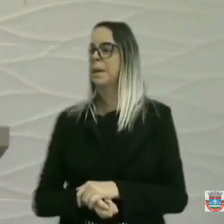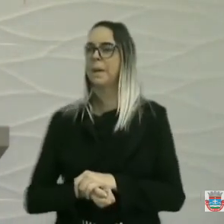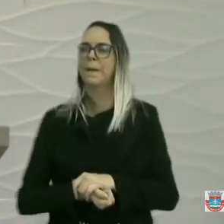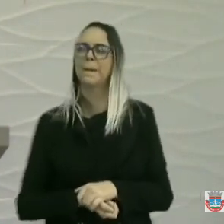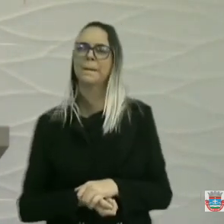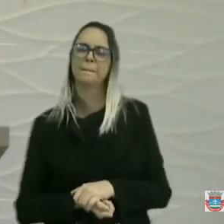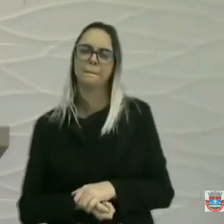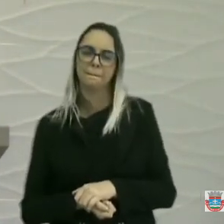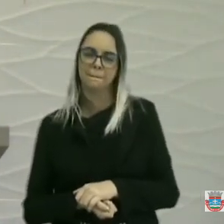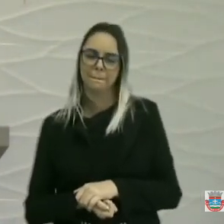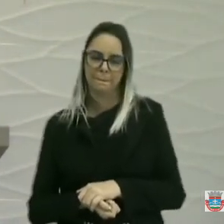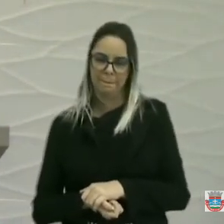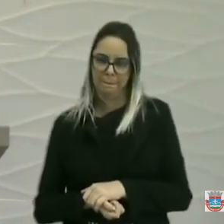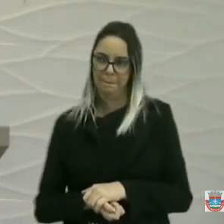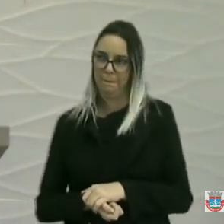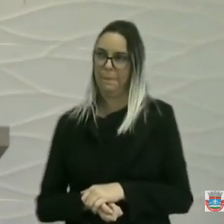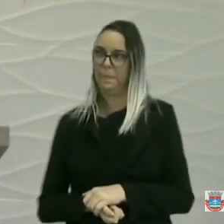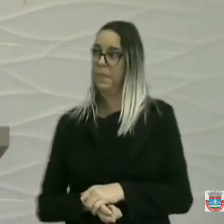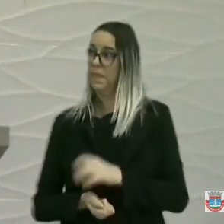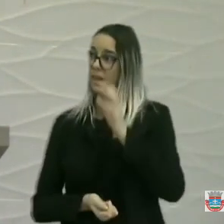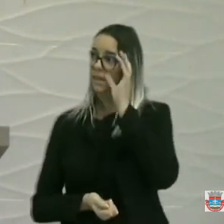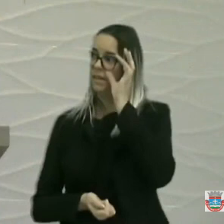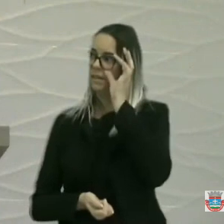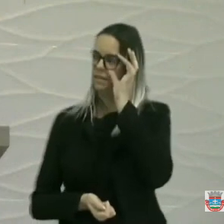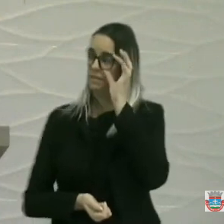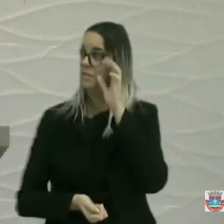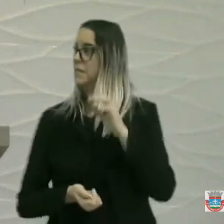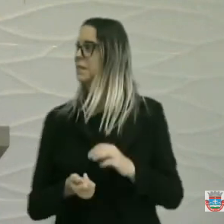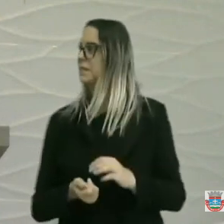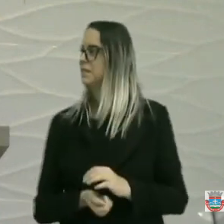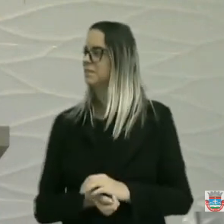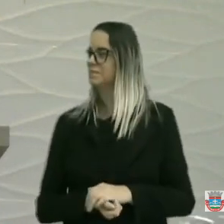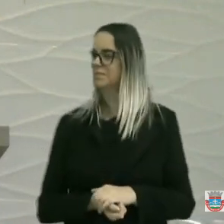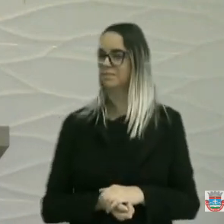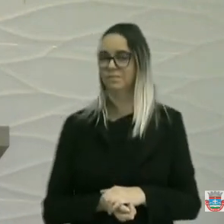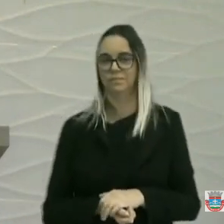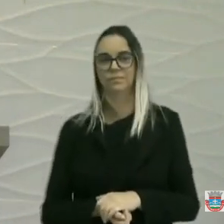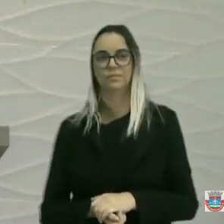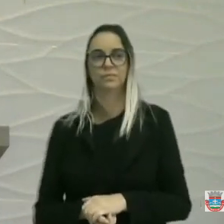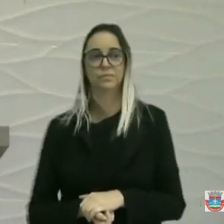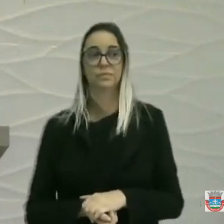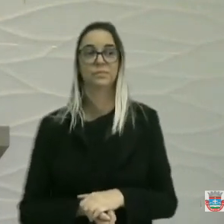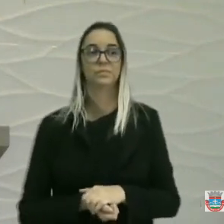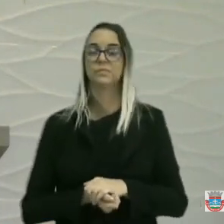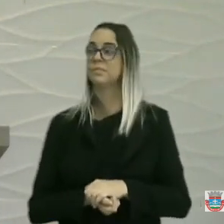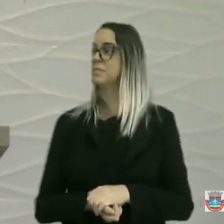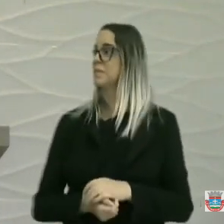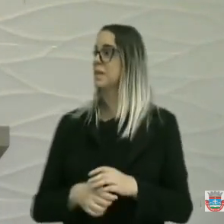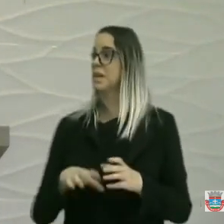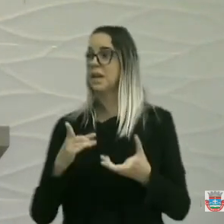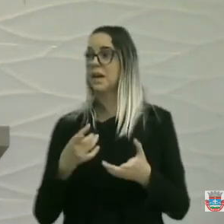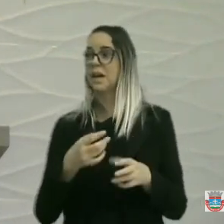Nilma, não vê a Susana, não vê Gil, não vê Betta Magra,